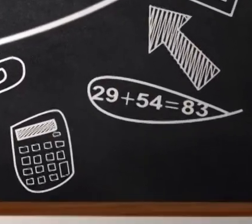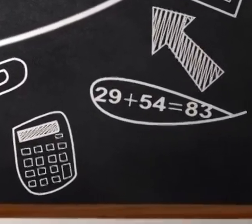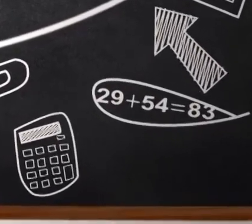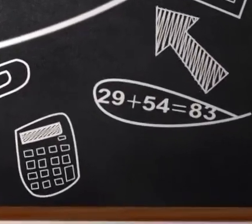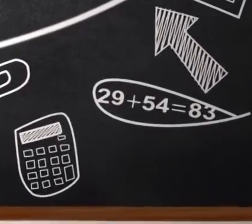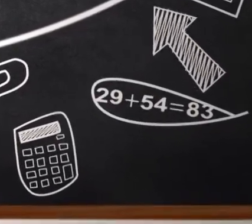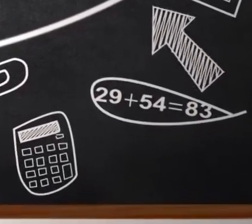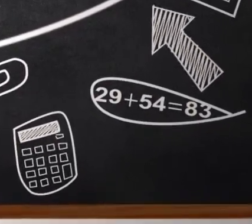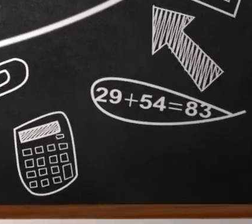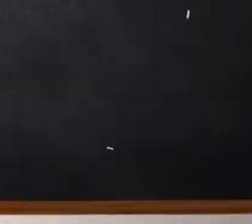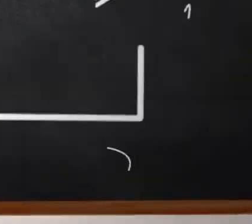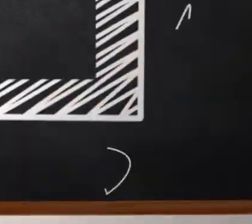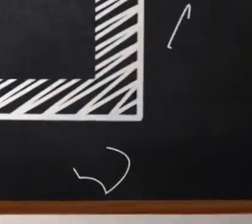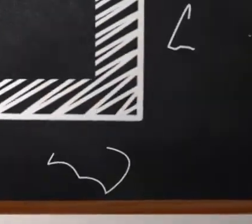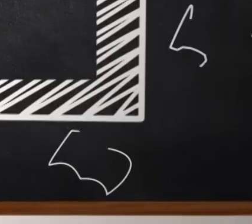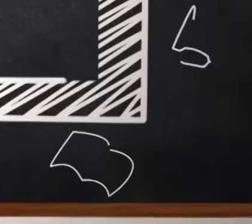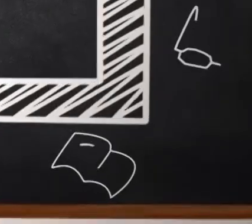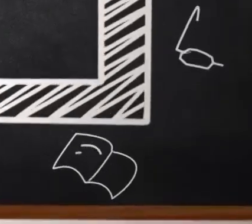Tchau.